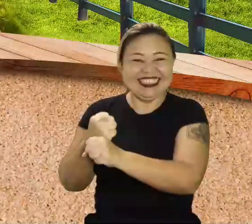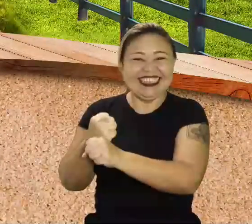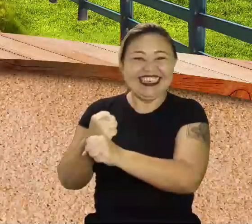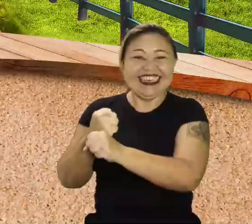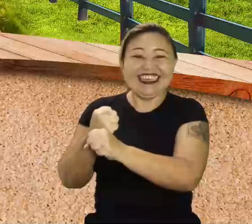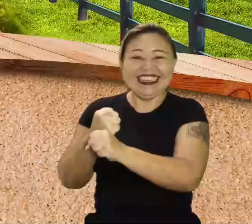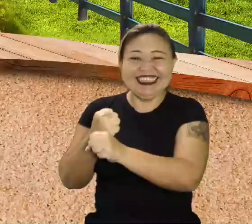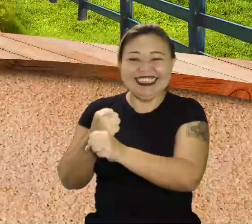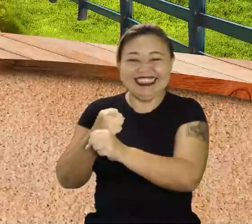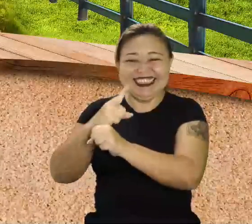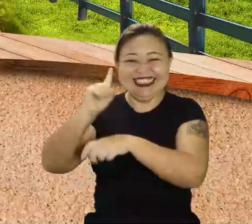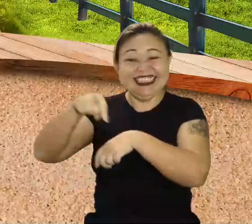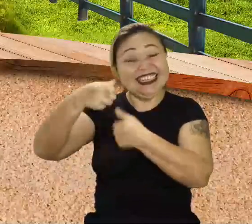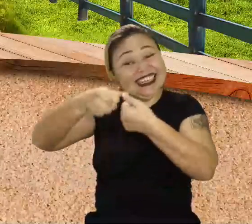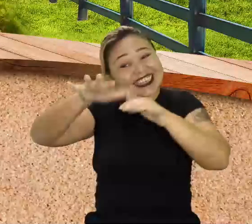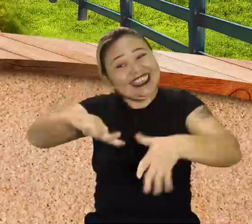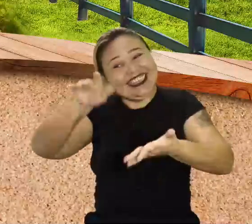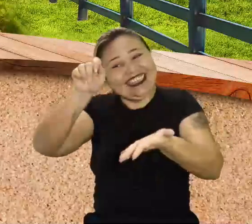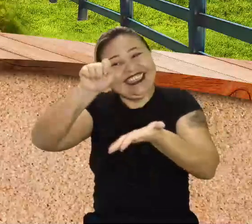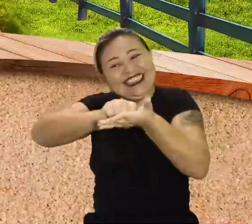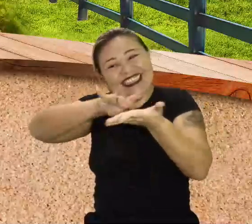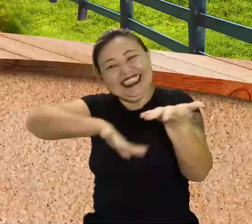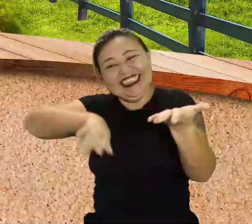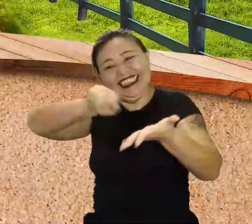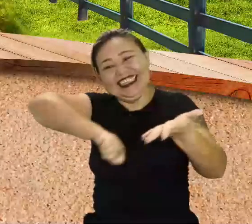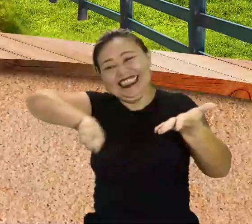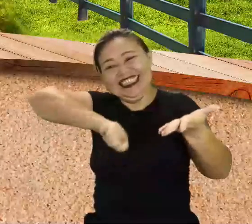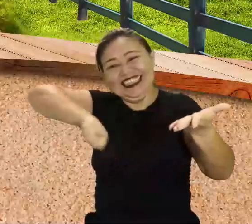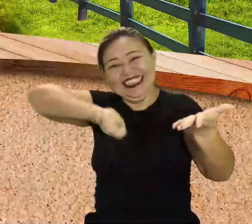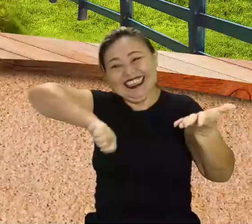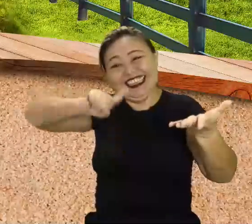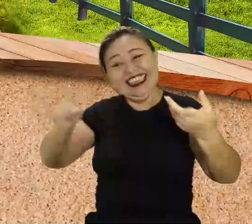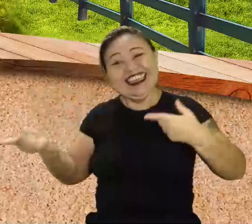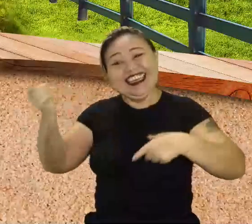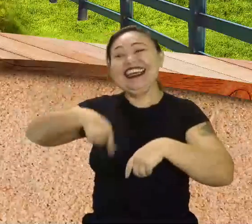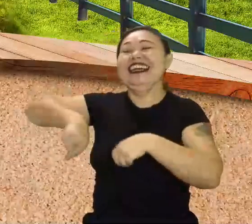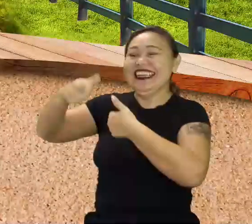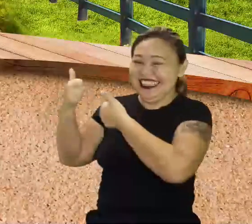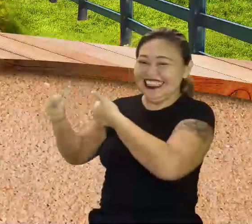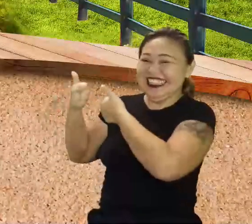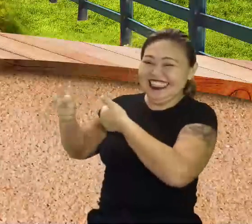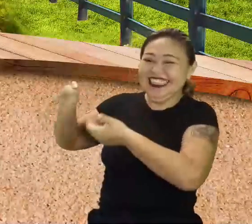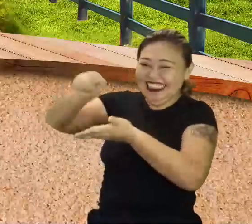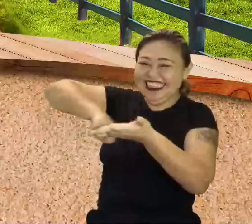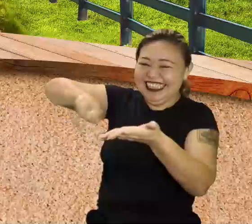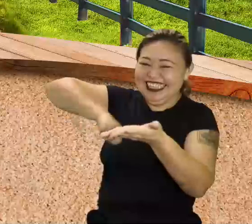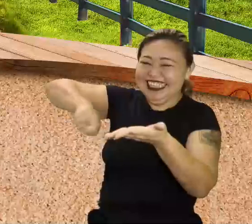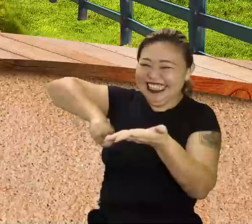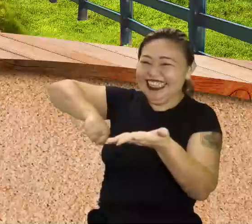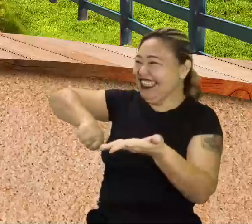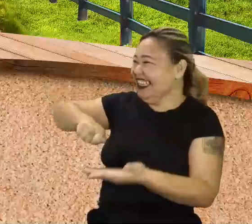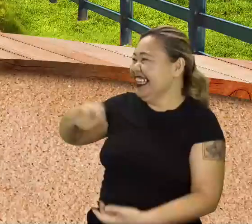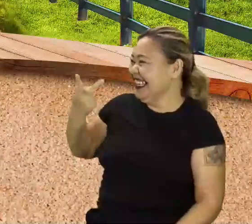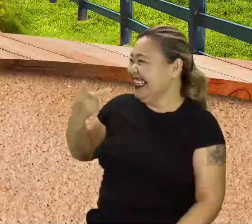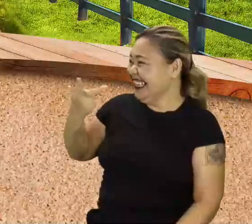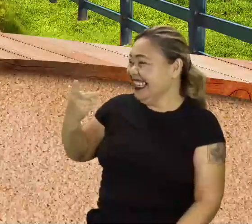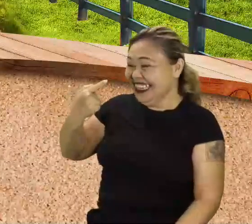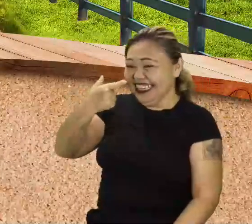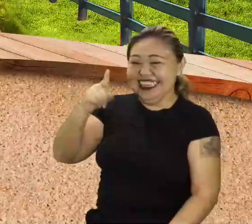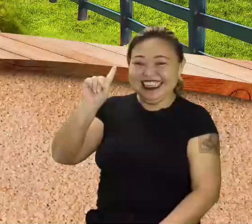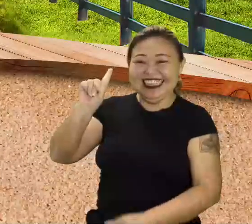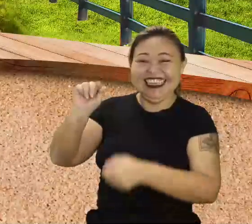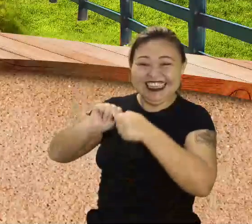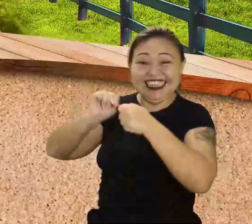vai ficar aí para fazer o exercício. E aí, tio volta para pedir, né, Adelina? Adelina, vamos fazer uma coisinha para eles ficarem